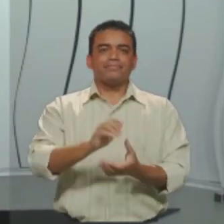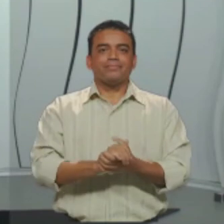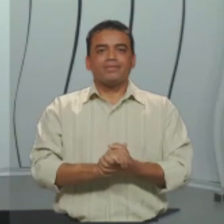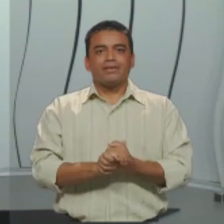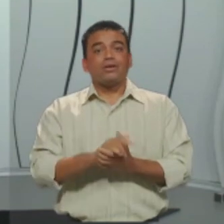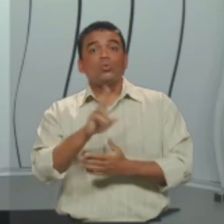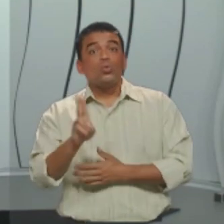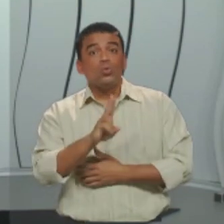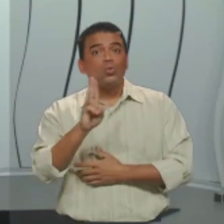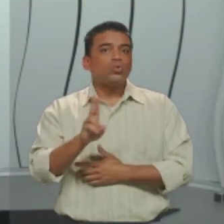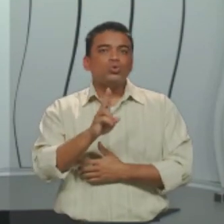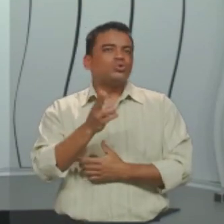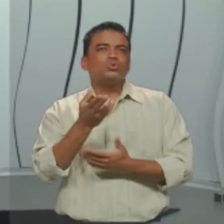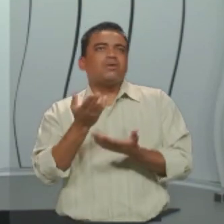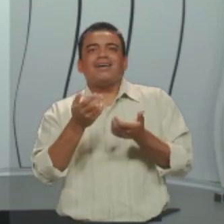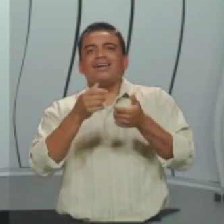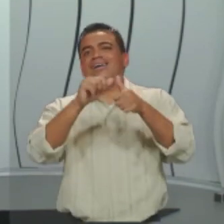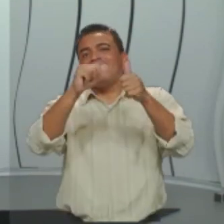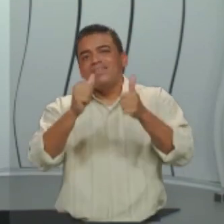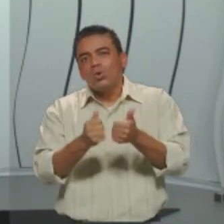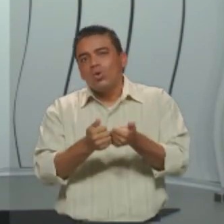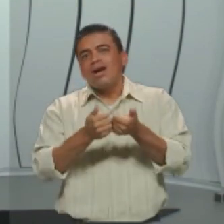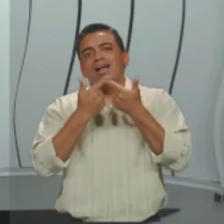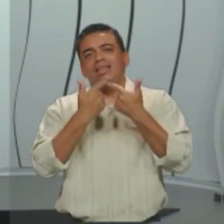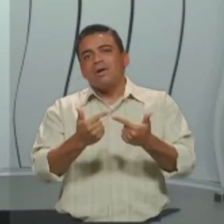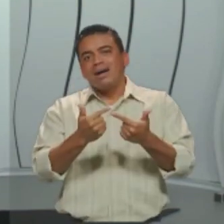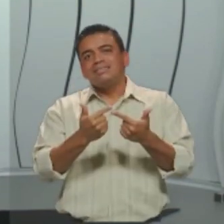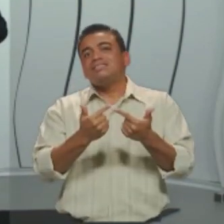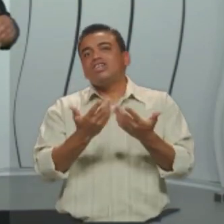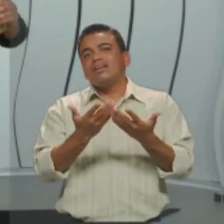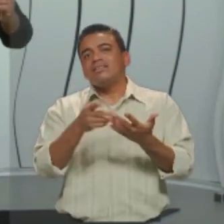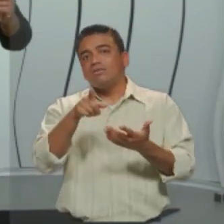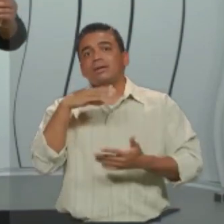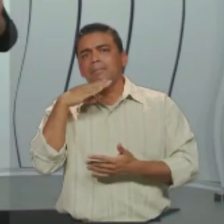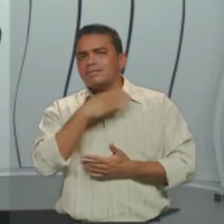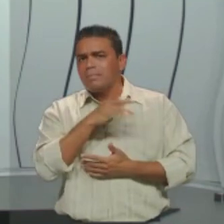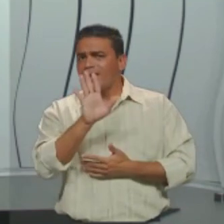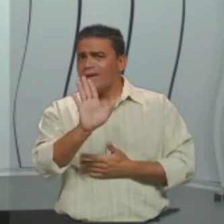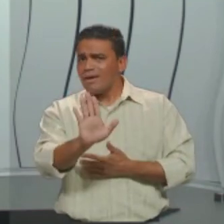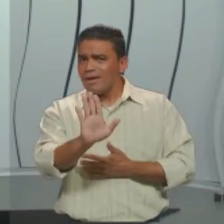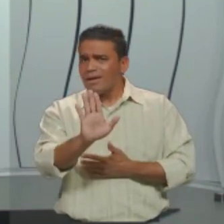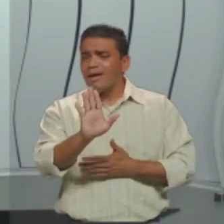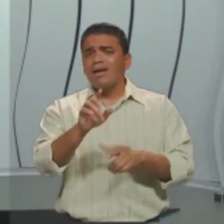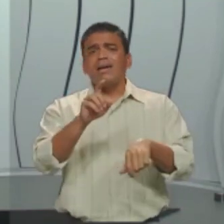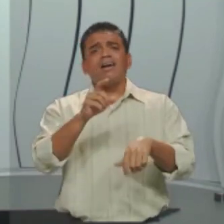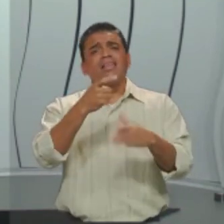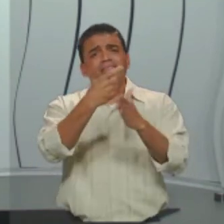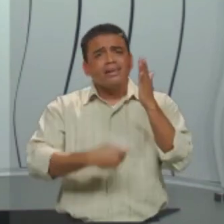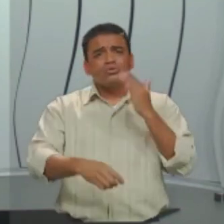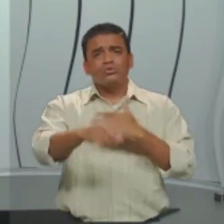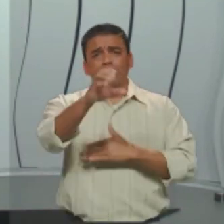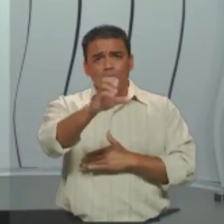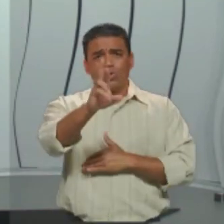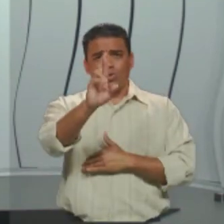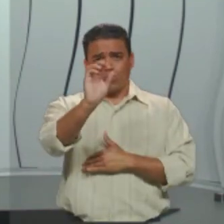da figura de linguagem. Que na verdade é o policíndeto. Você percebeu ali que na crônica existe